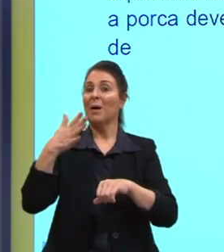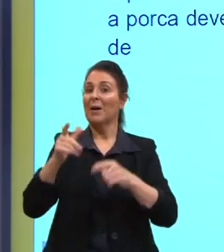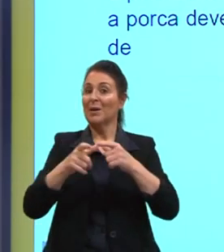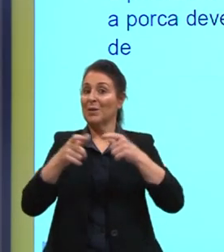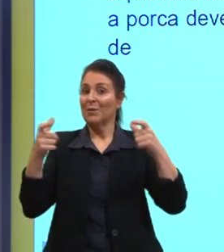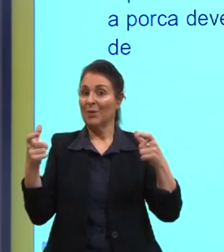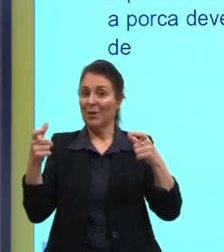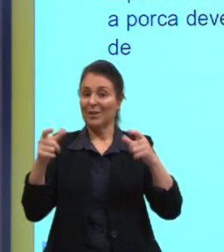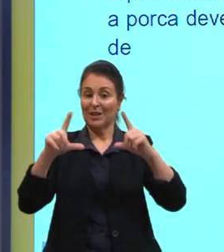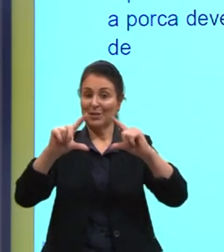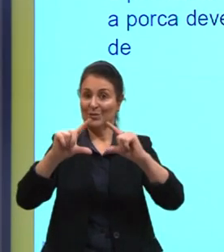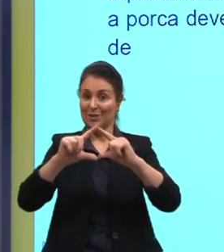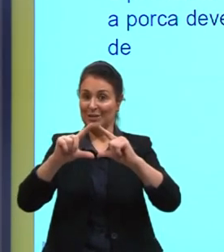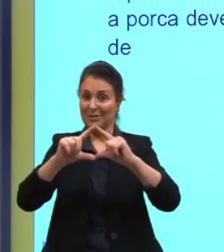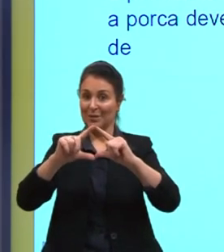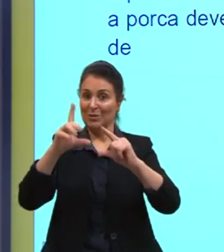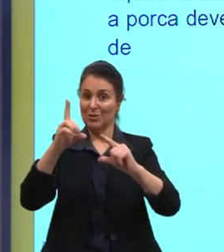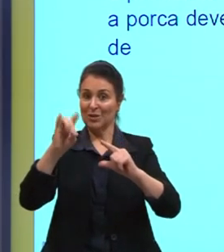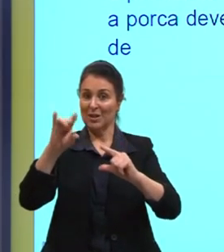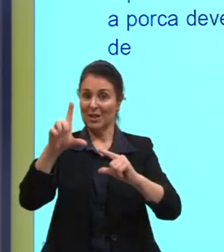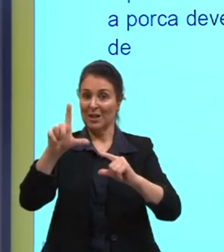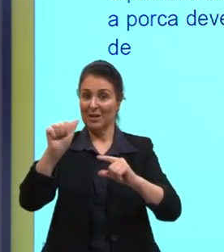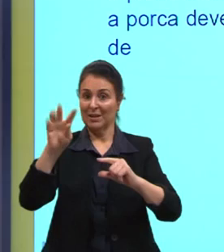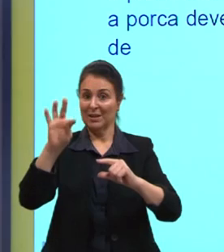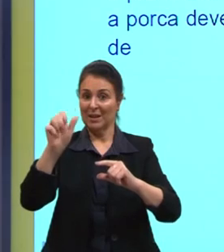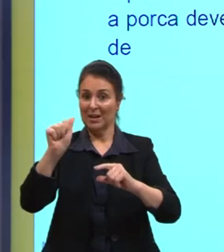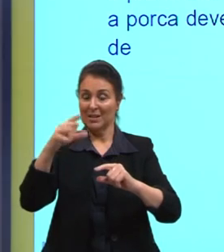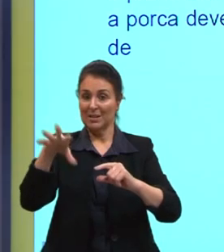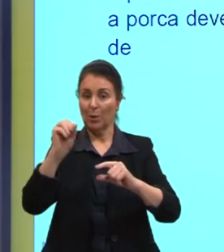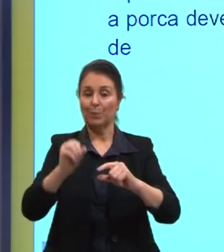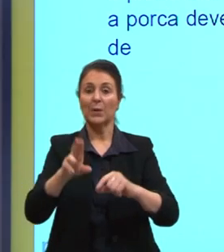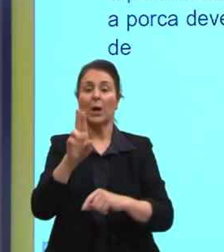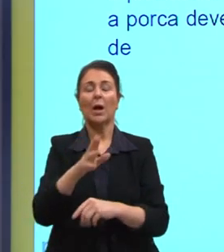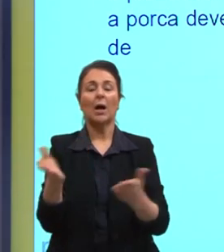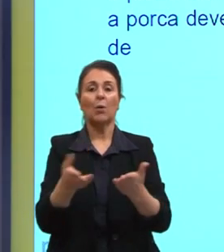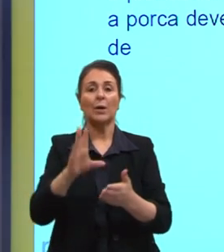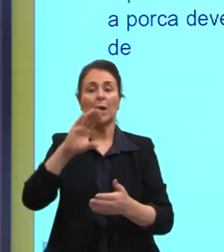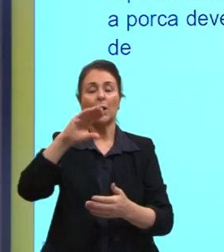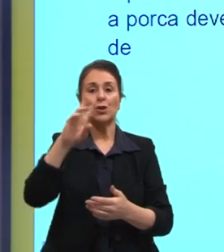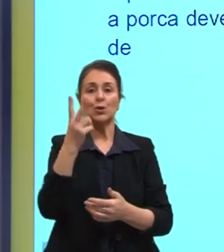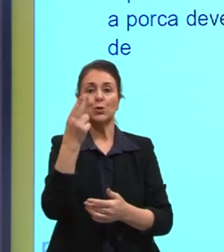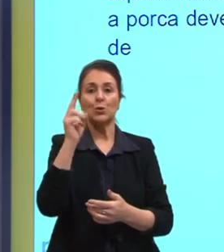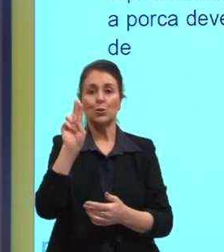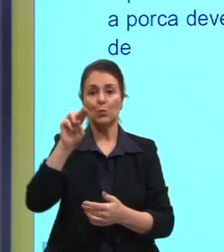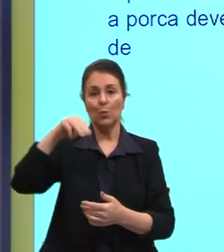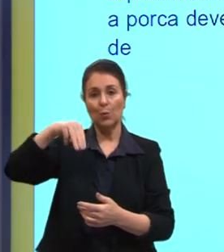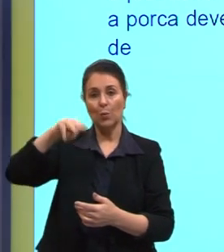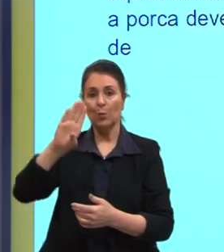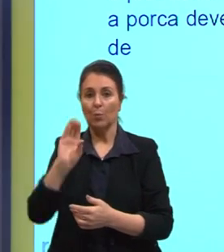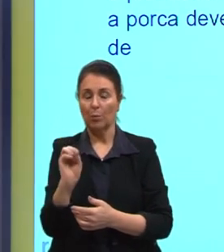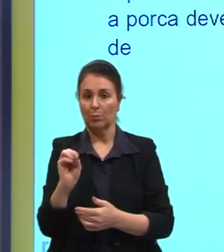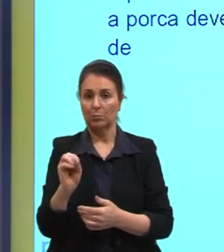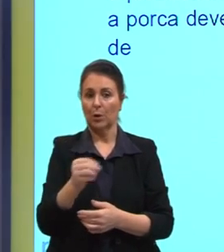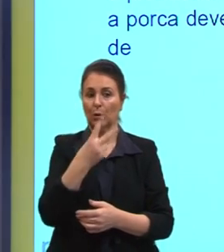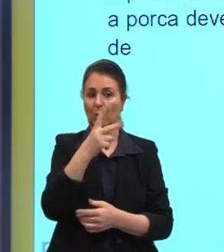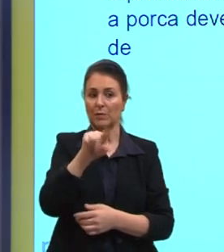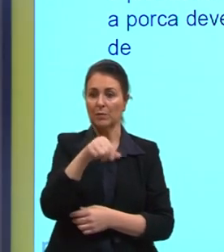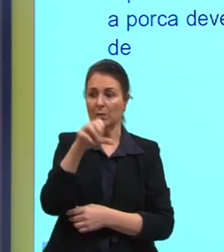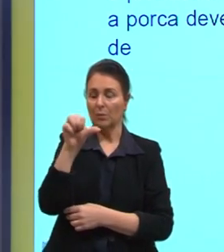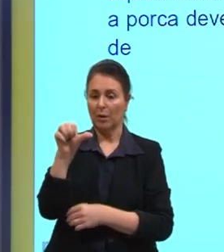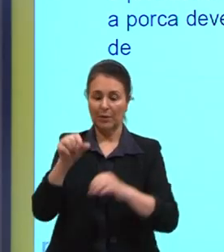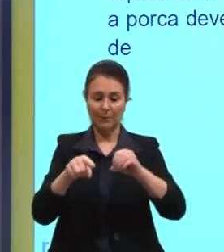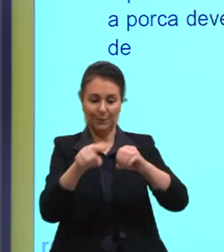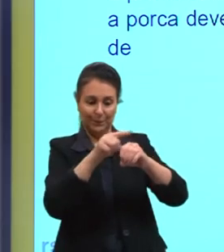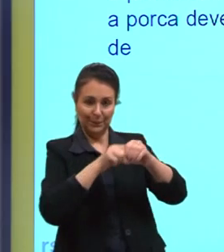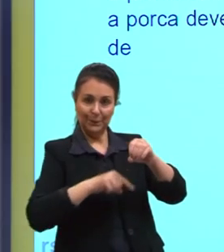avaliar. A gente vai ver aqui o chumbo. O chumbo é 2,9, é o maior que a gente tem aqui. Então, a porca